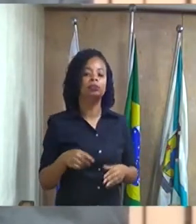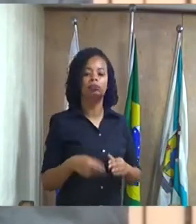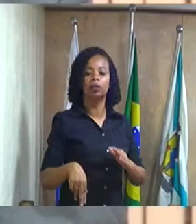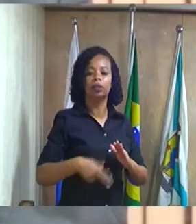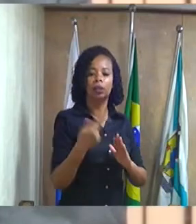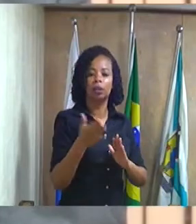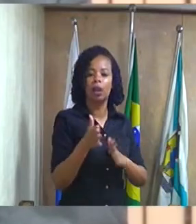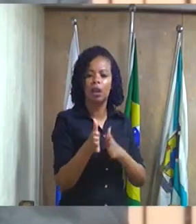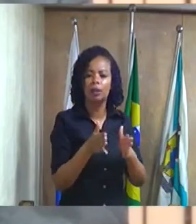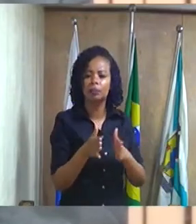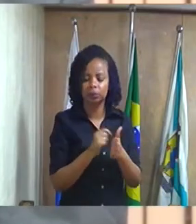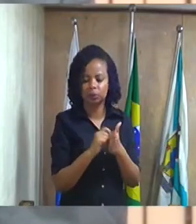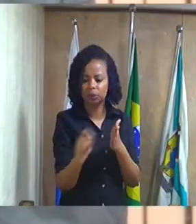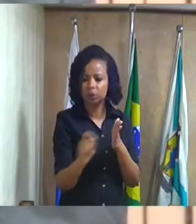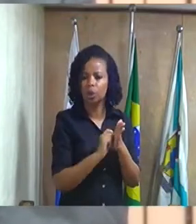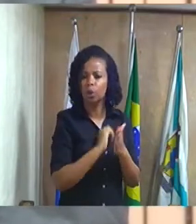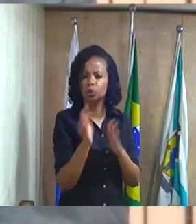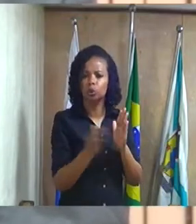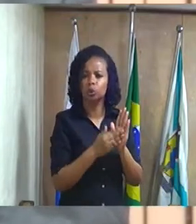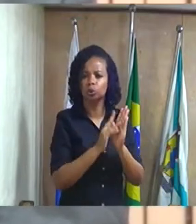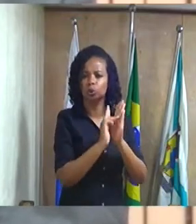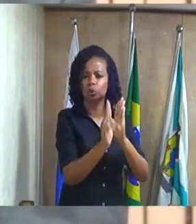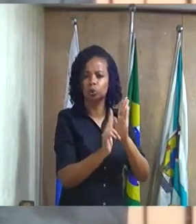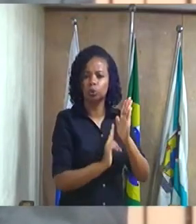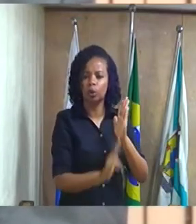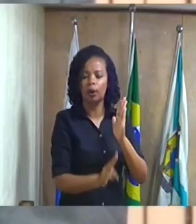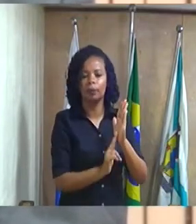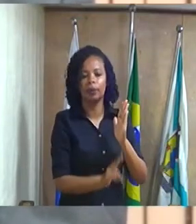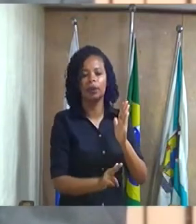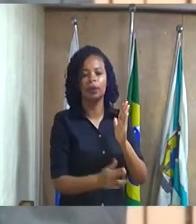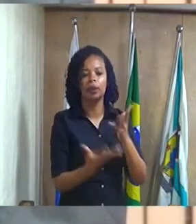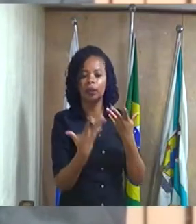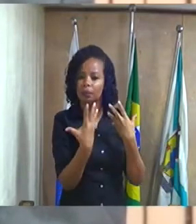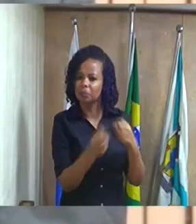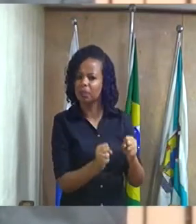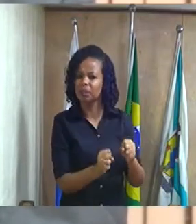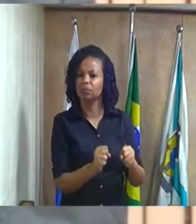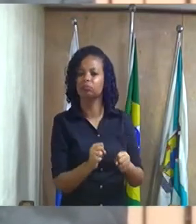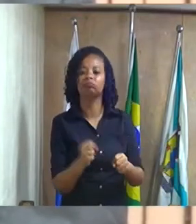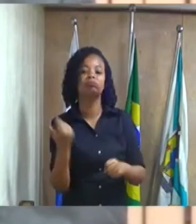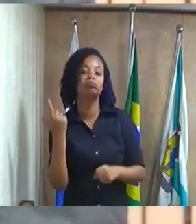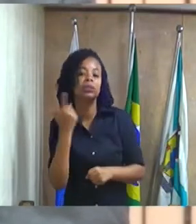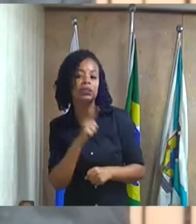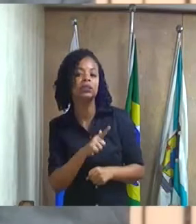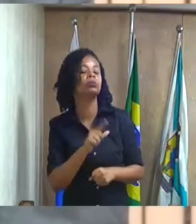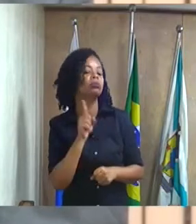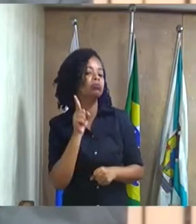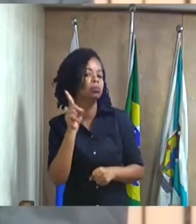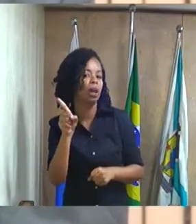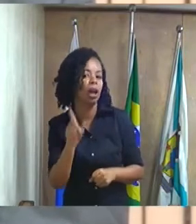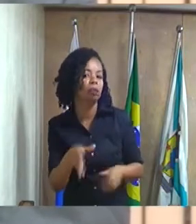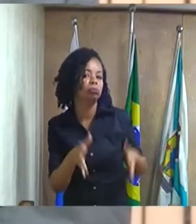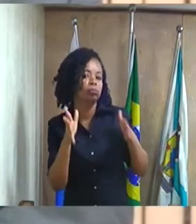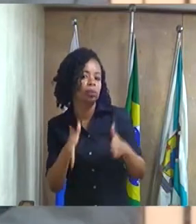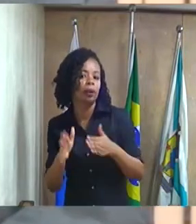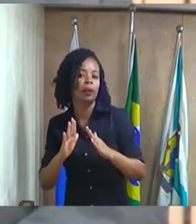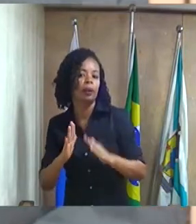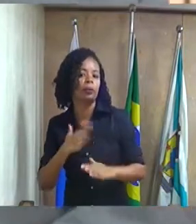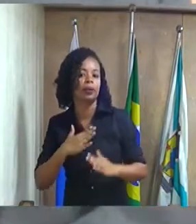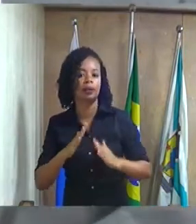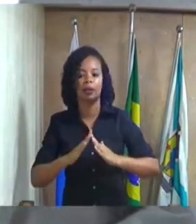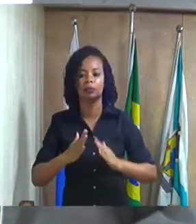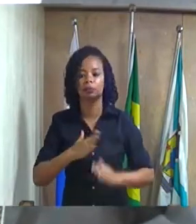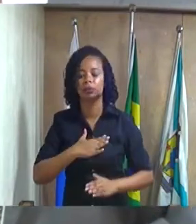de todos os nomes que foram contemplados naquele empreendimento para que nós possamos avaliar